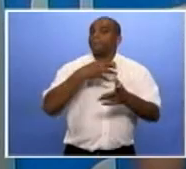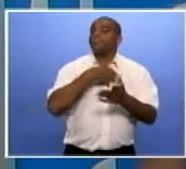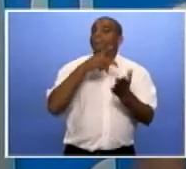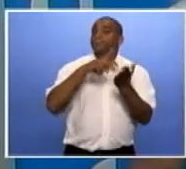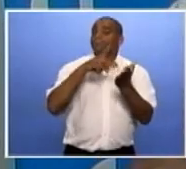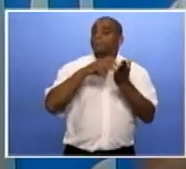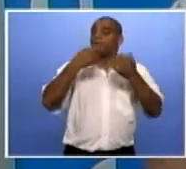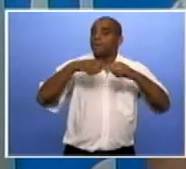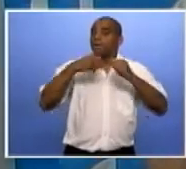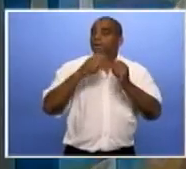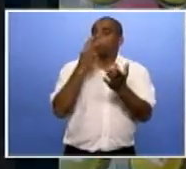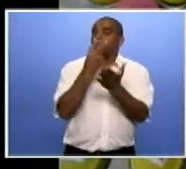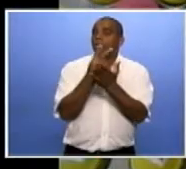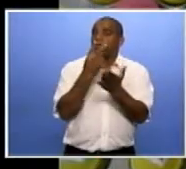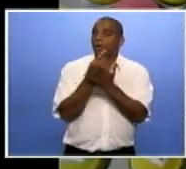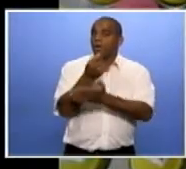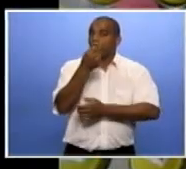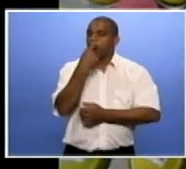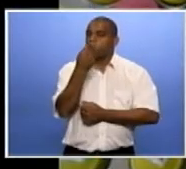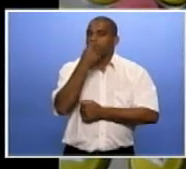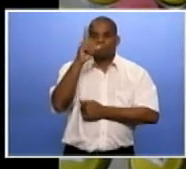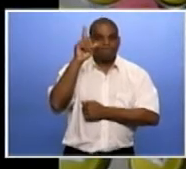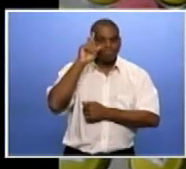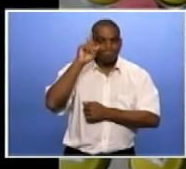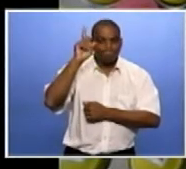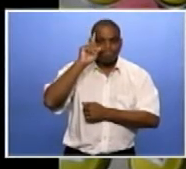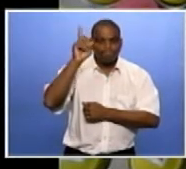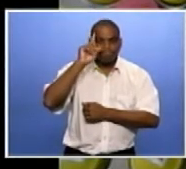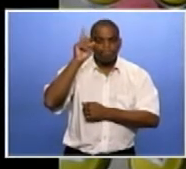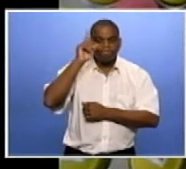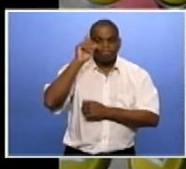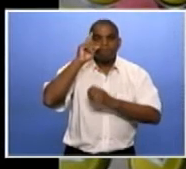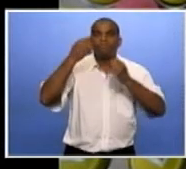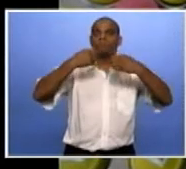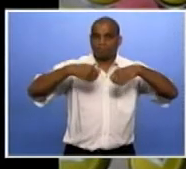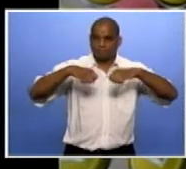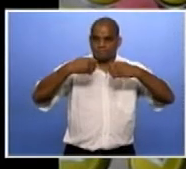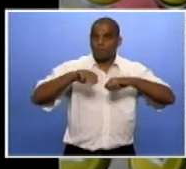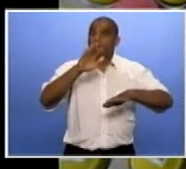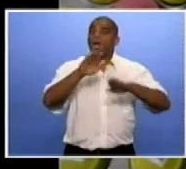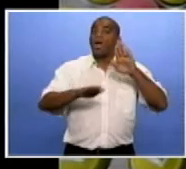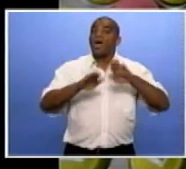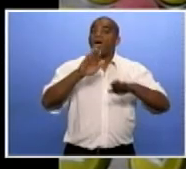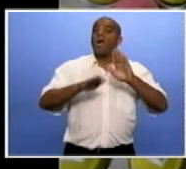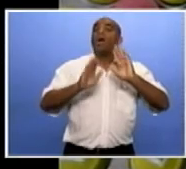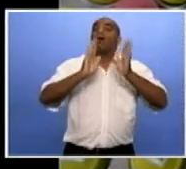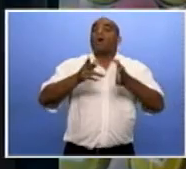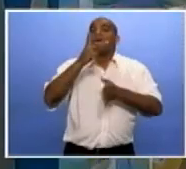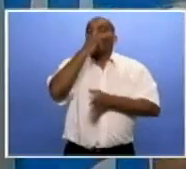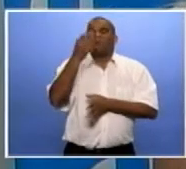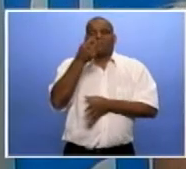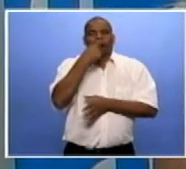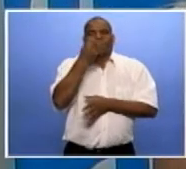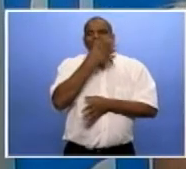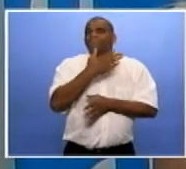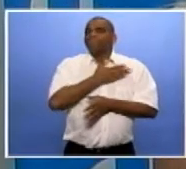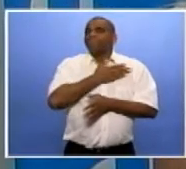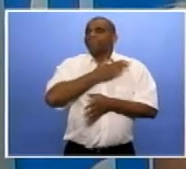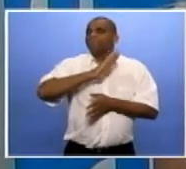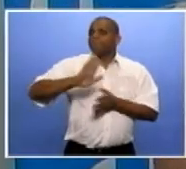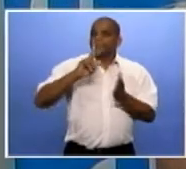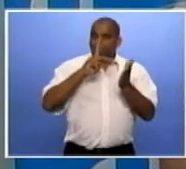Que tem essa coisa rigorosa do uso do medicamento. Que muitas pessoas têm dificuldade em aderir aos